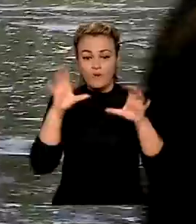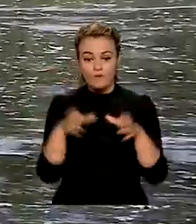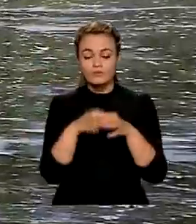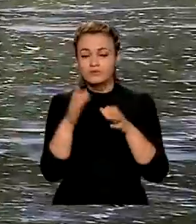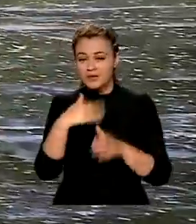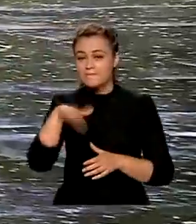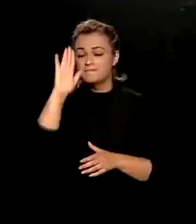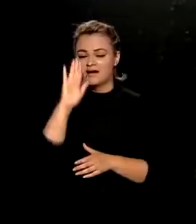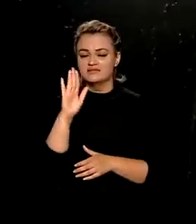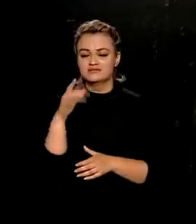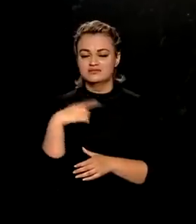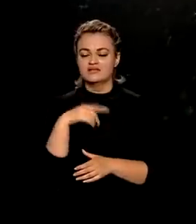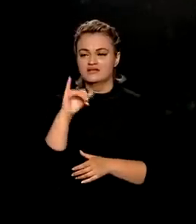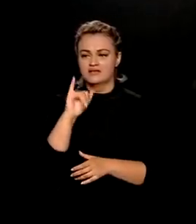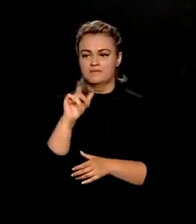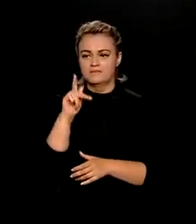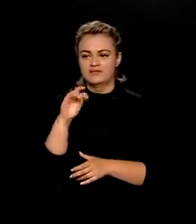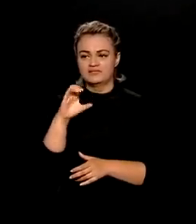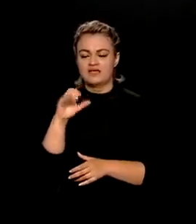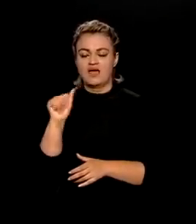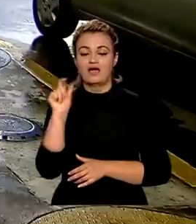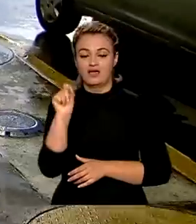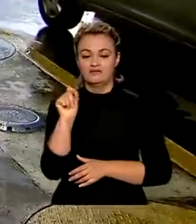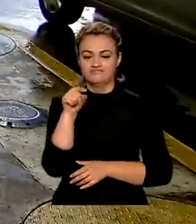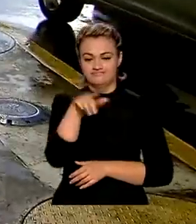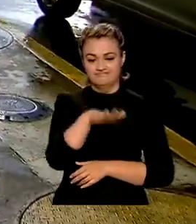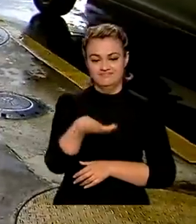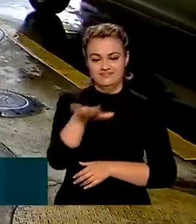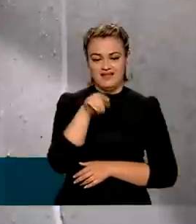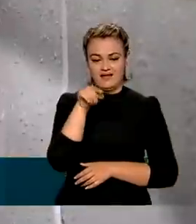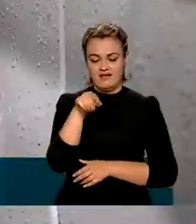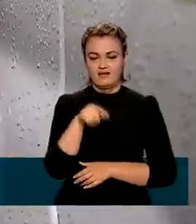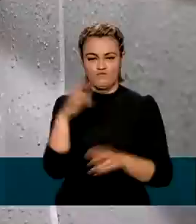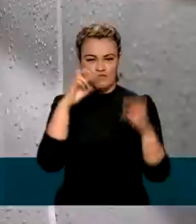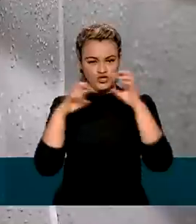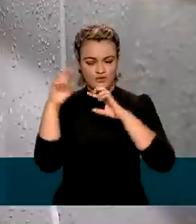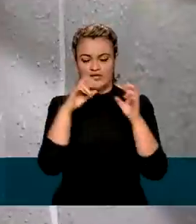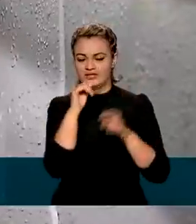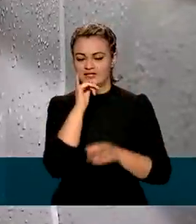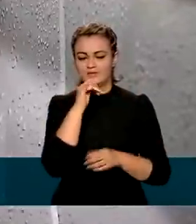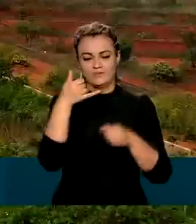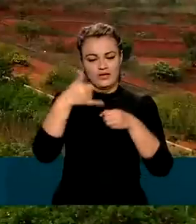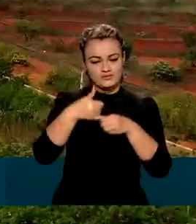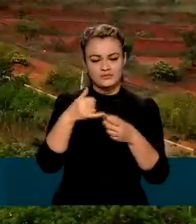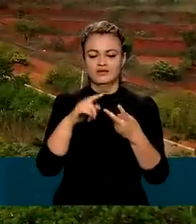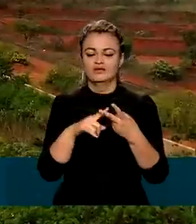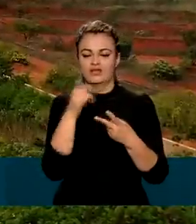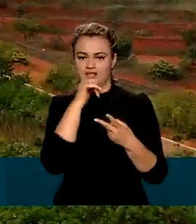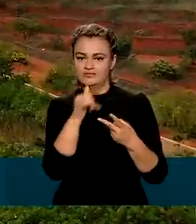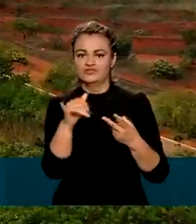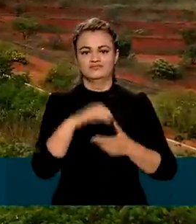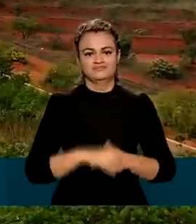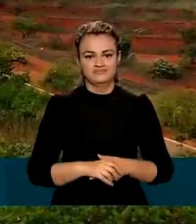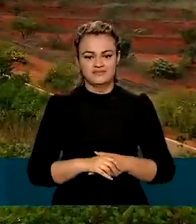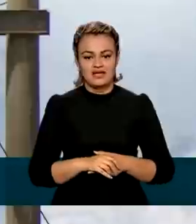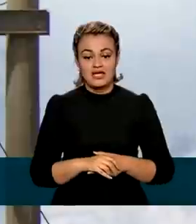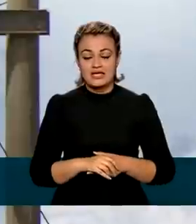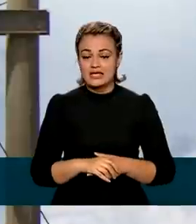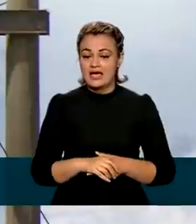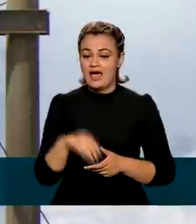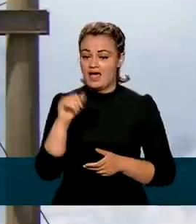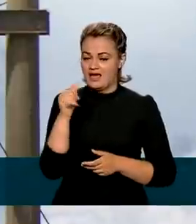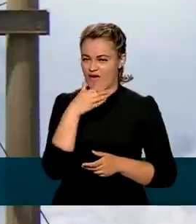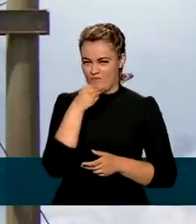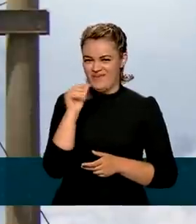que mais impactou o IPCA até o momento é o de segmentos monitorados, como o de combustíveis e energia elétrica. Segundo